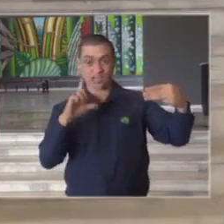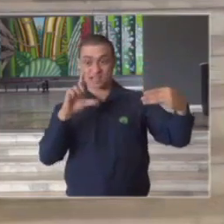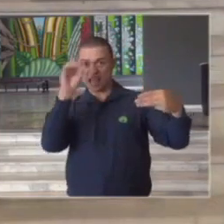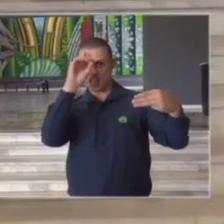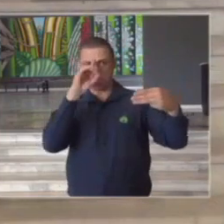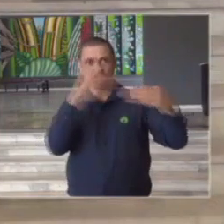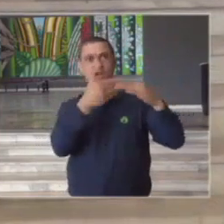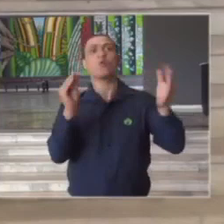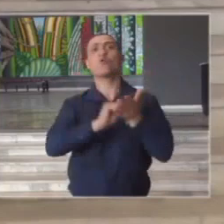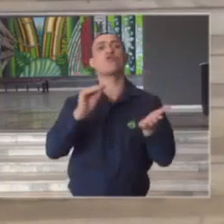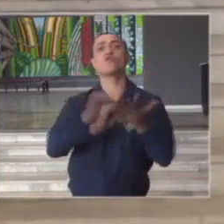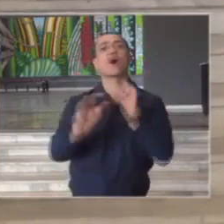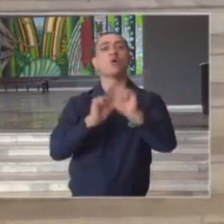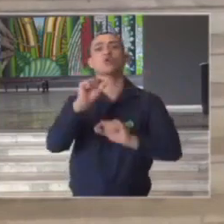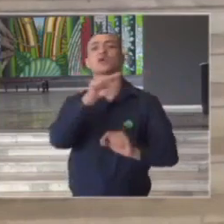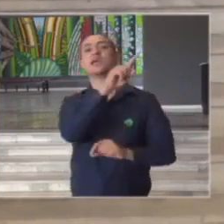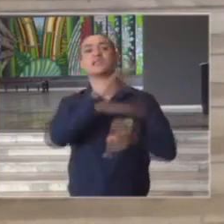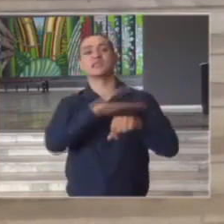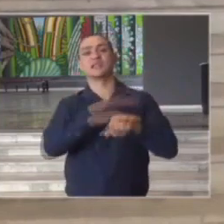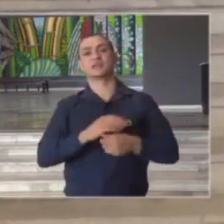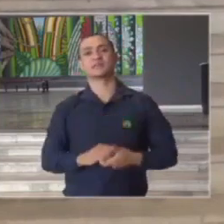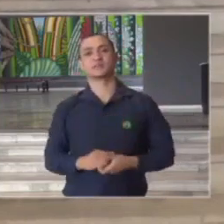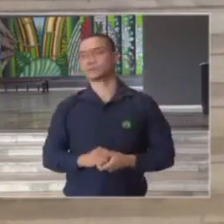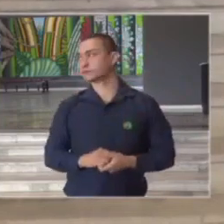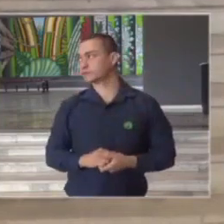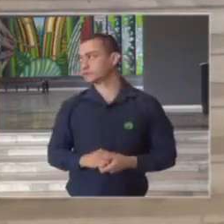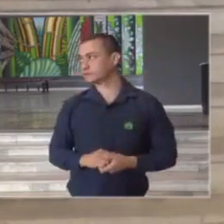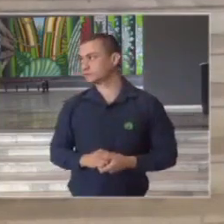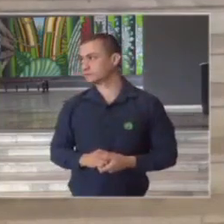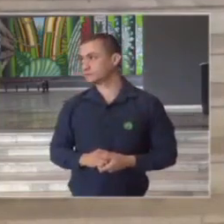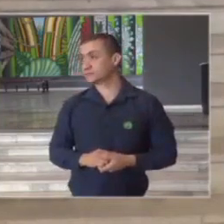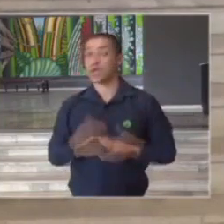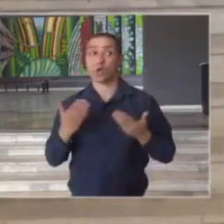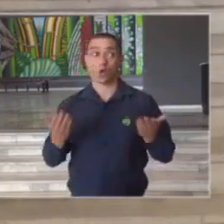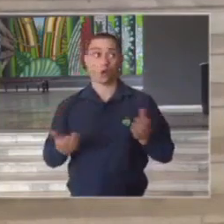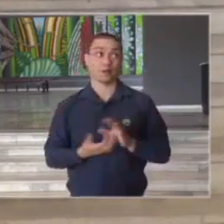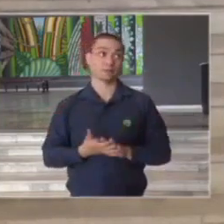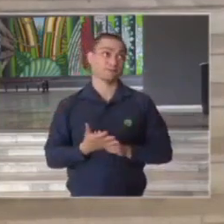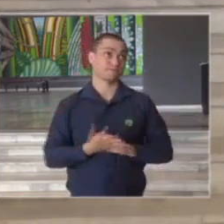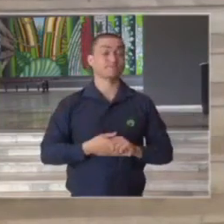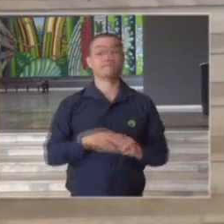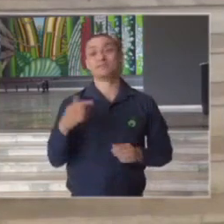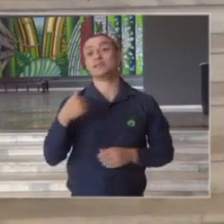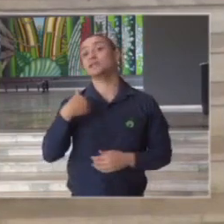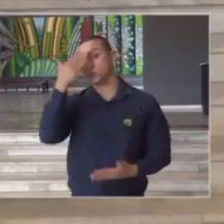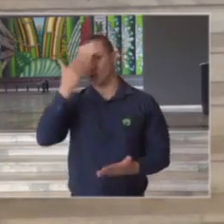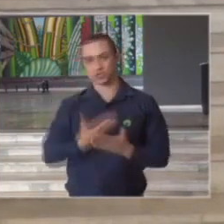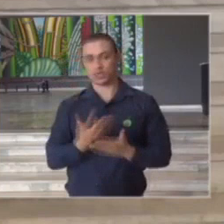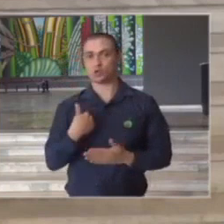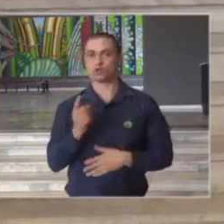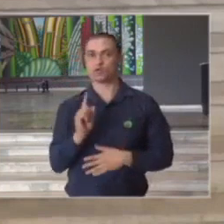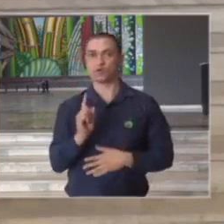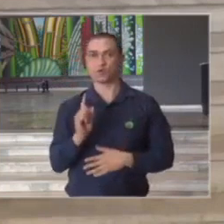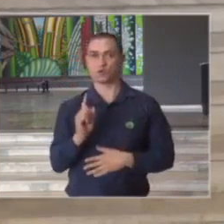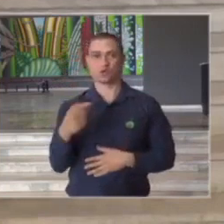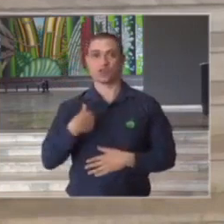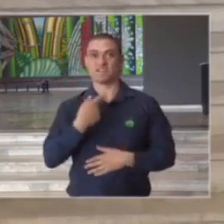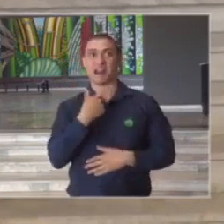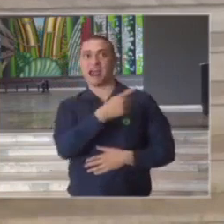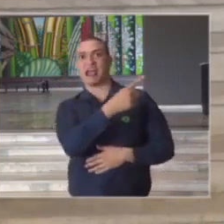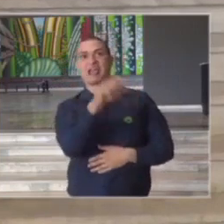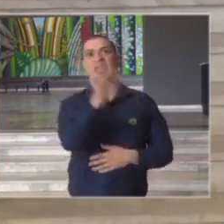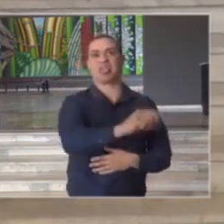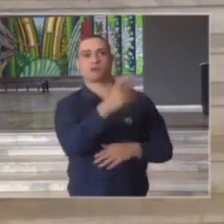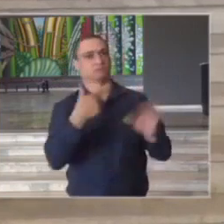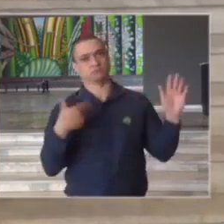o que está fazendo falta para vocês olha veja bem eu acredito eu não vou não tenho como julgar o